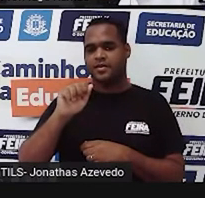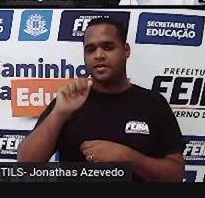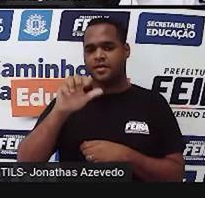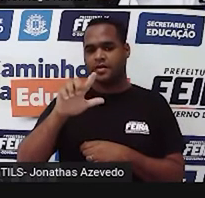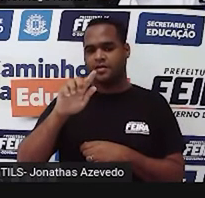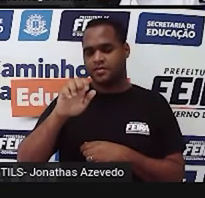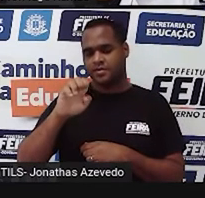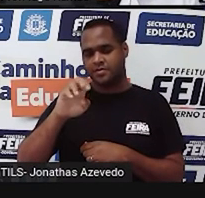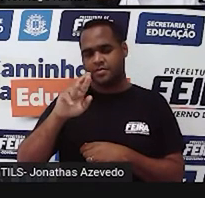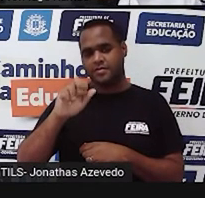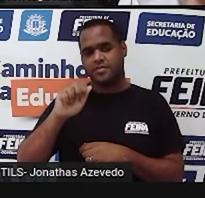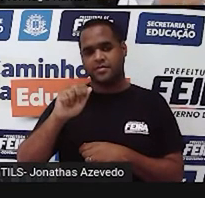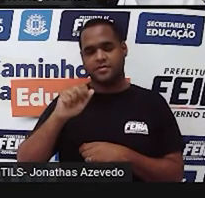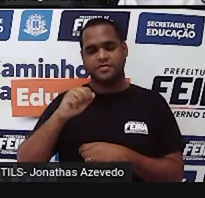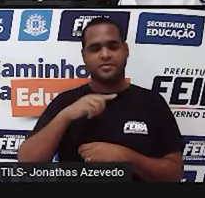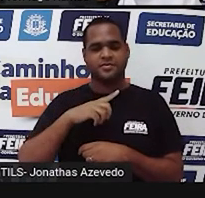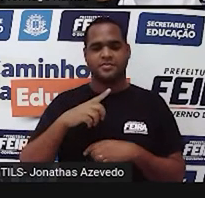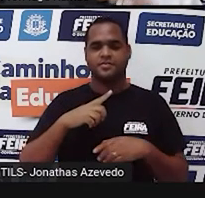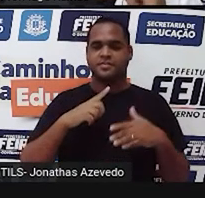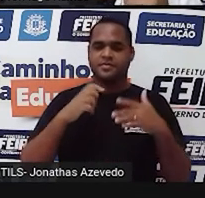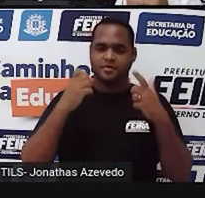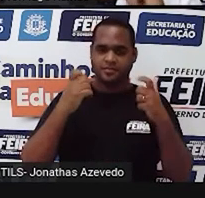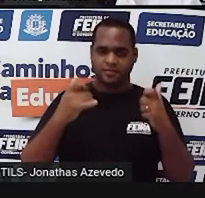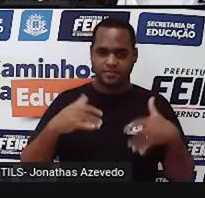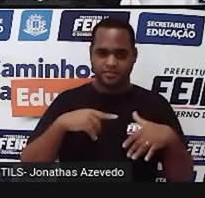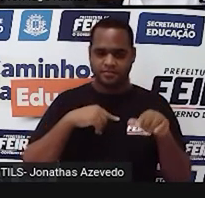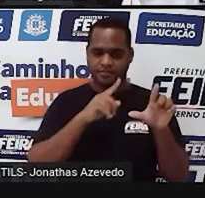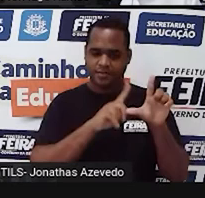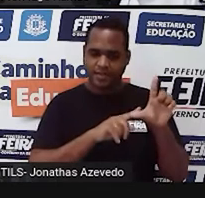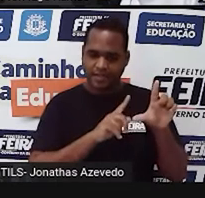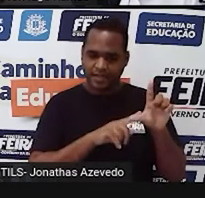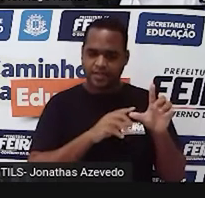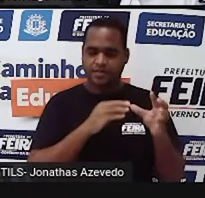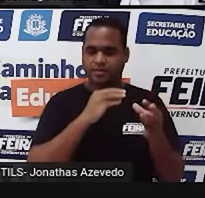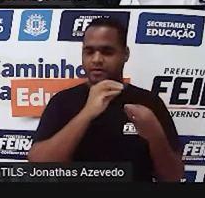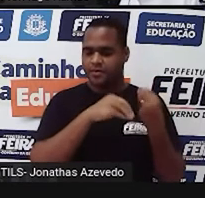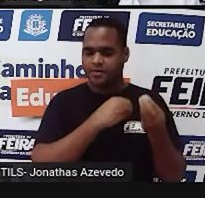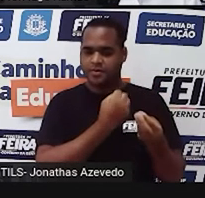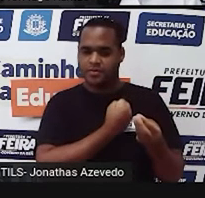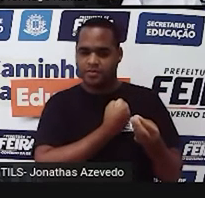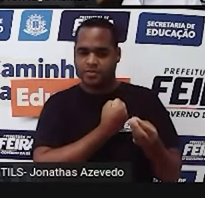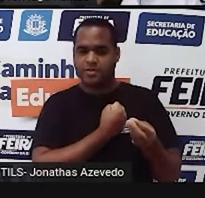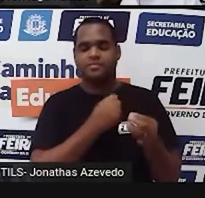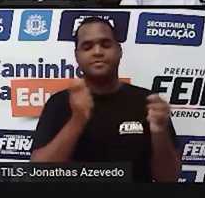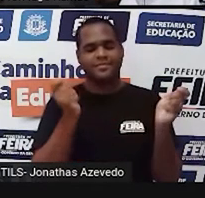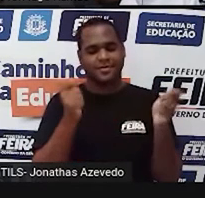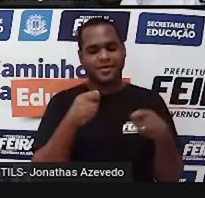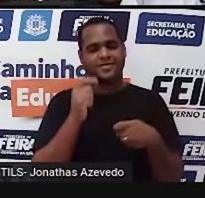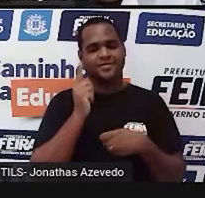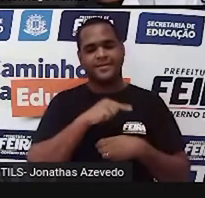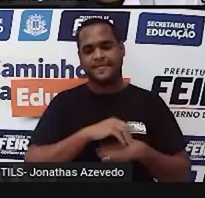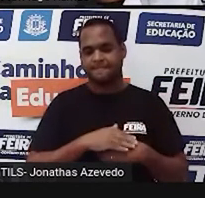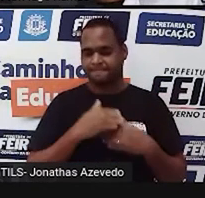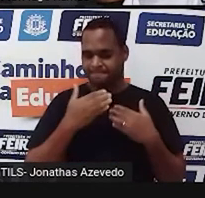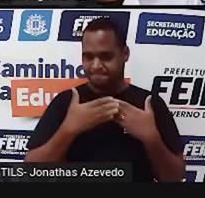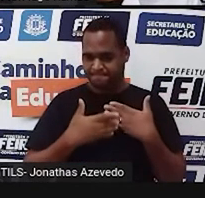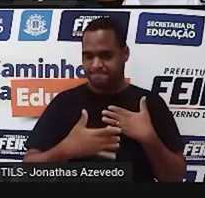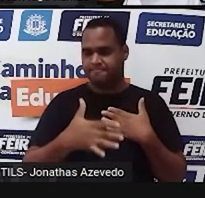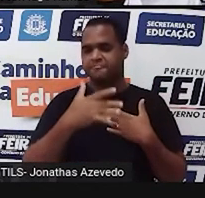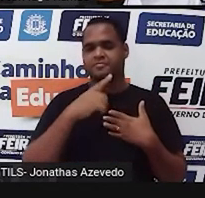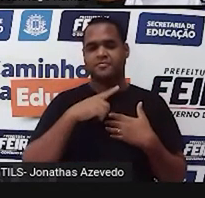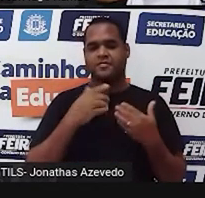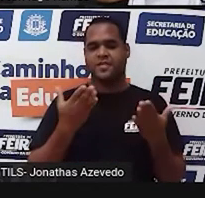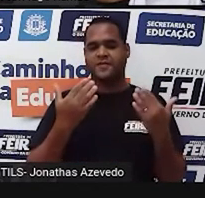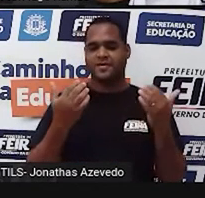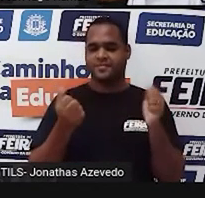ser dito assim, certo? Usar letras para fazer cálculos. Tá bom? Bacana? Sigamos, vem